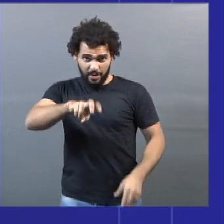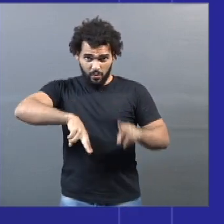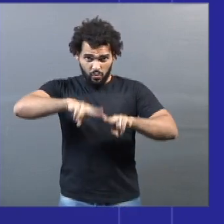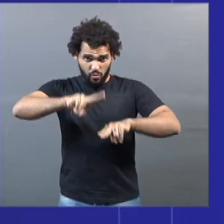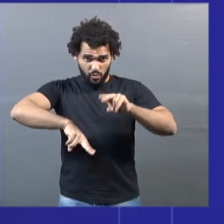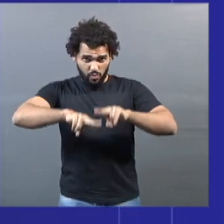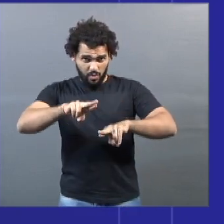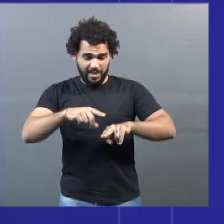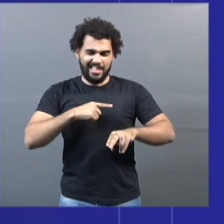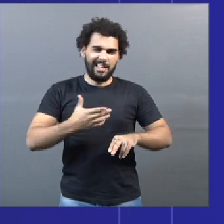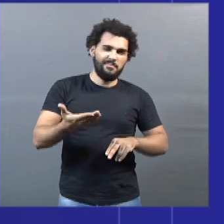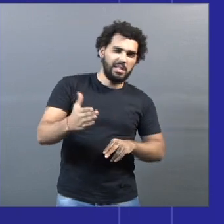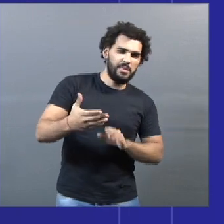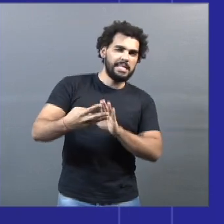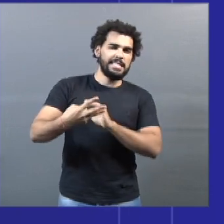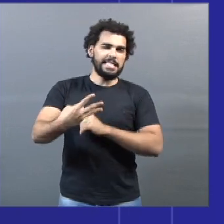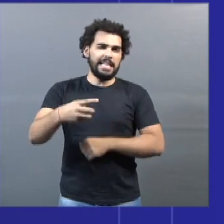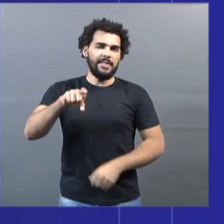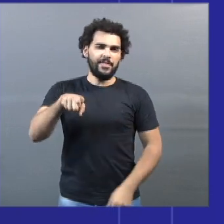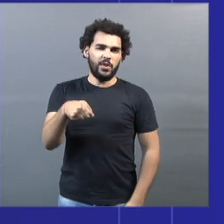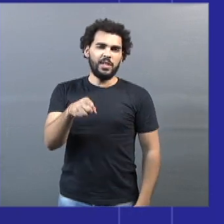média era de 3,56%.